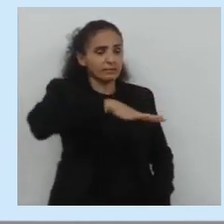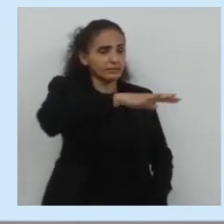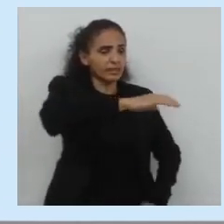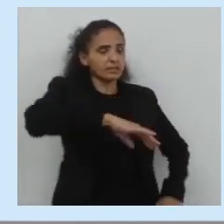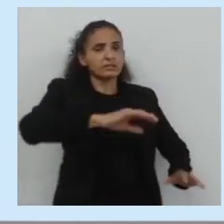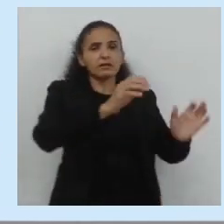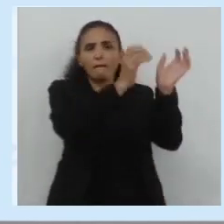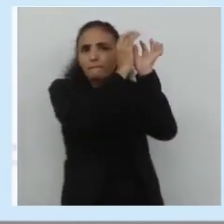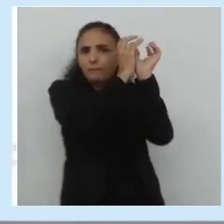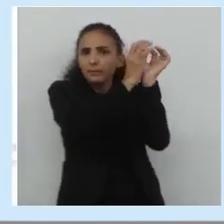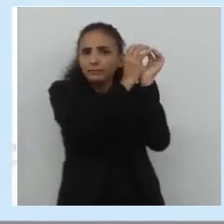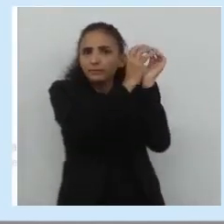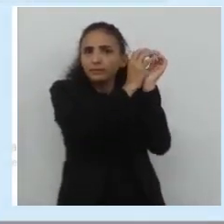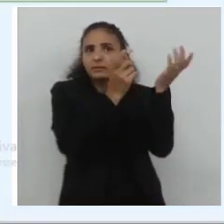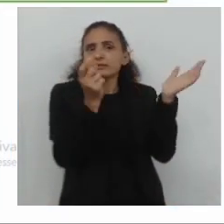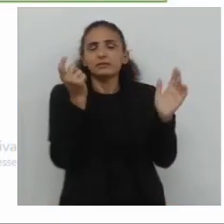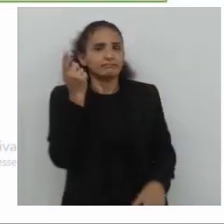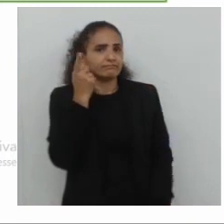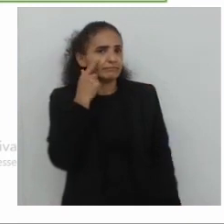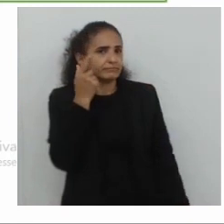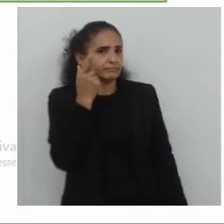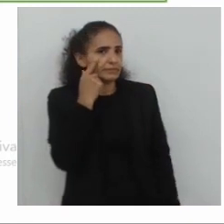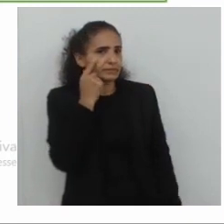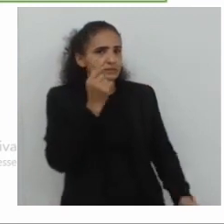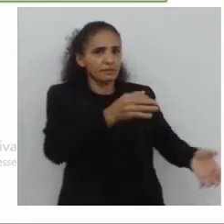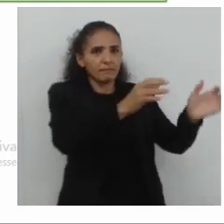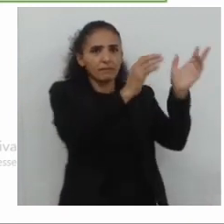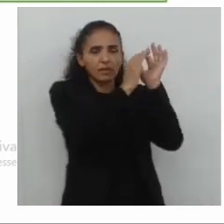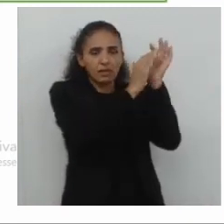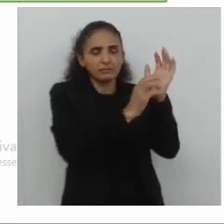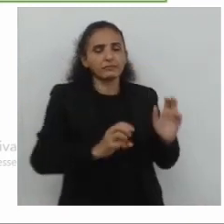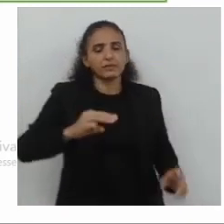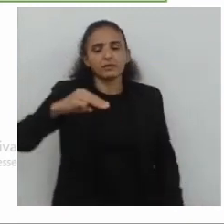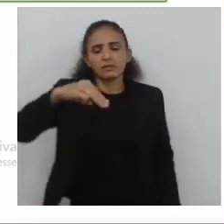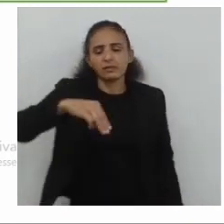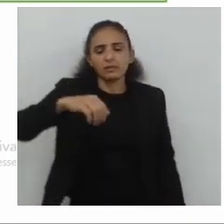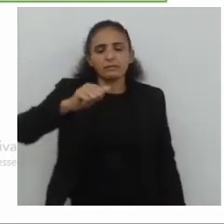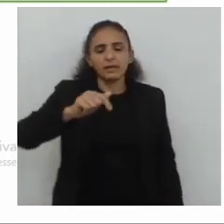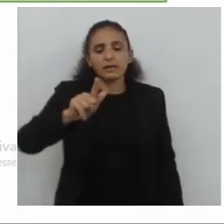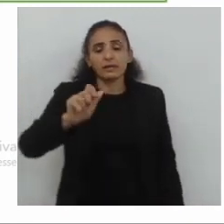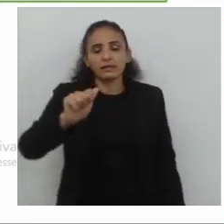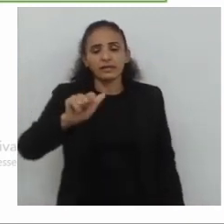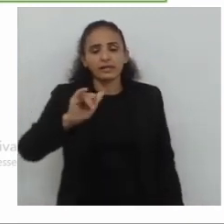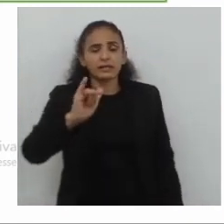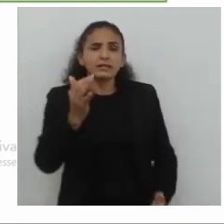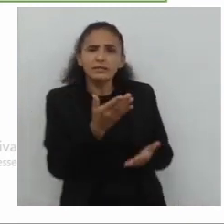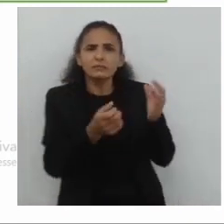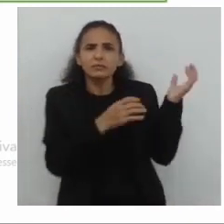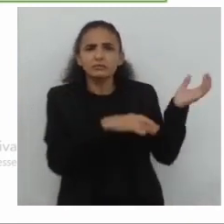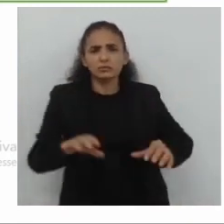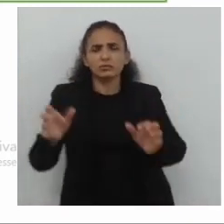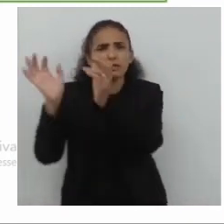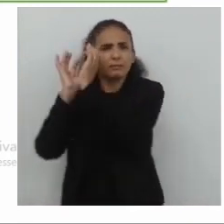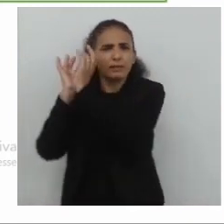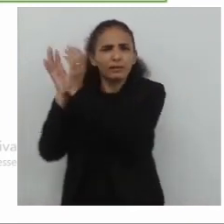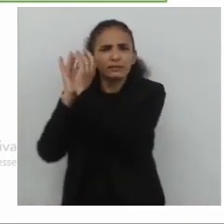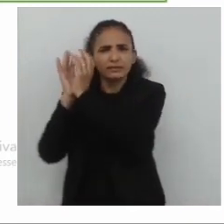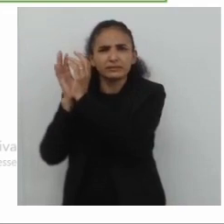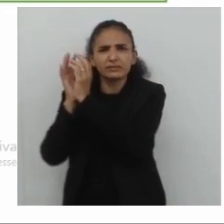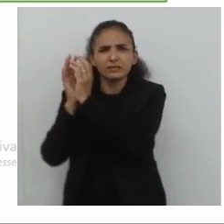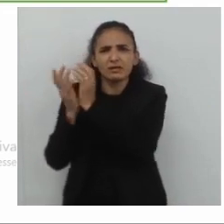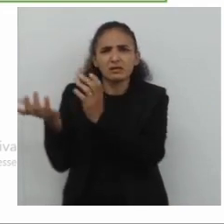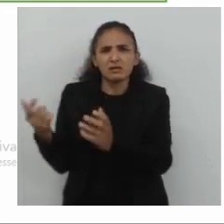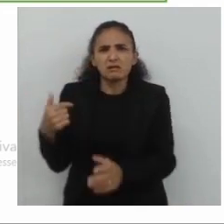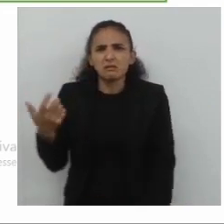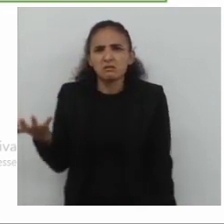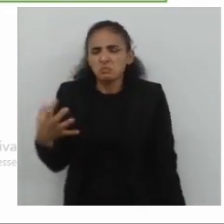segundo balão, mais uma vez, olhem aí o segundo balão. Eu repito. Muito. Eu, engraçada. Estou cheia.